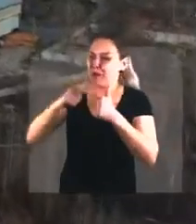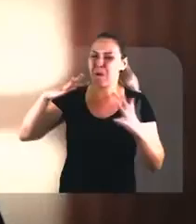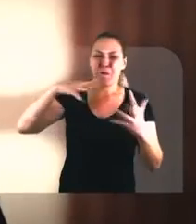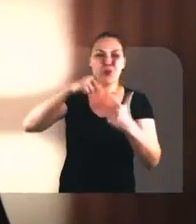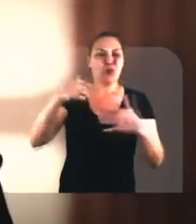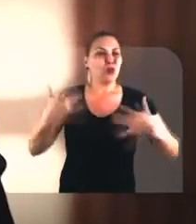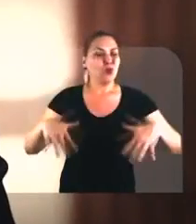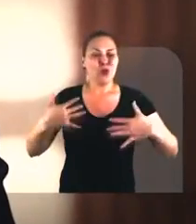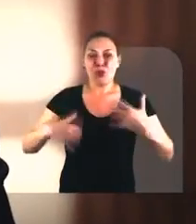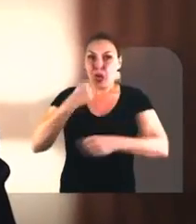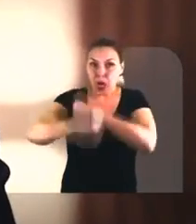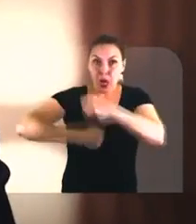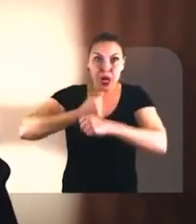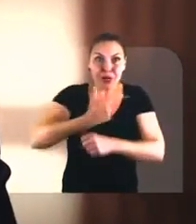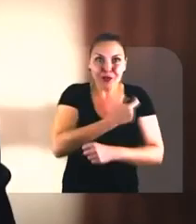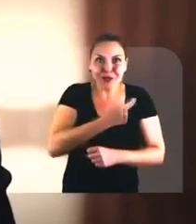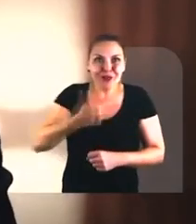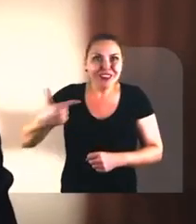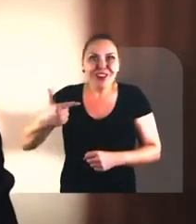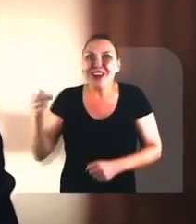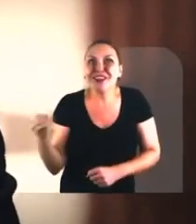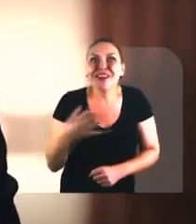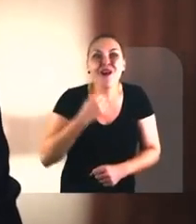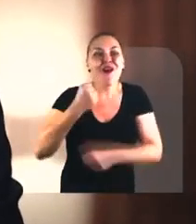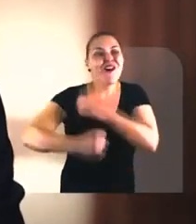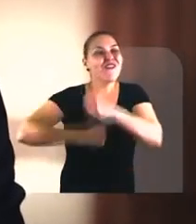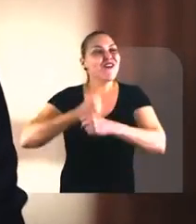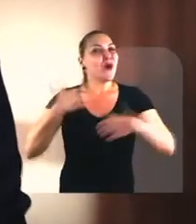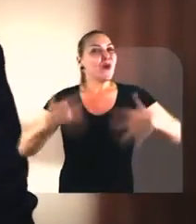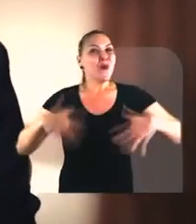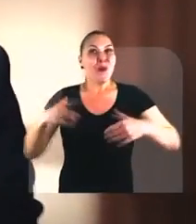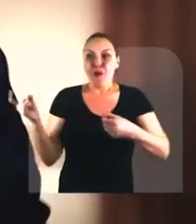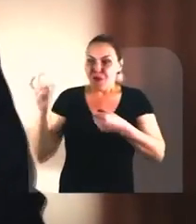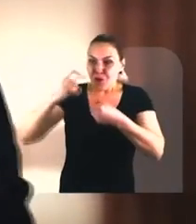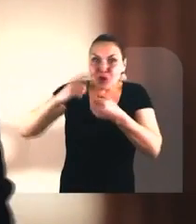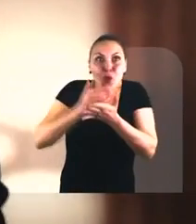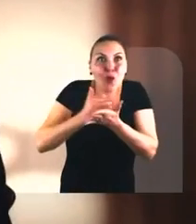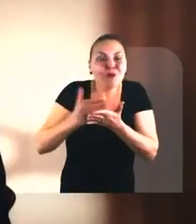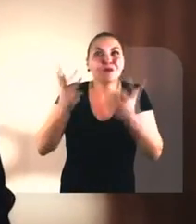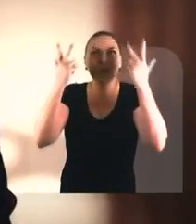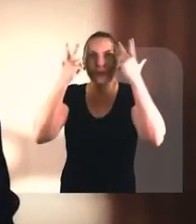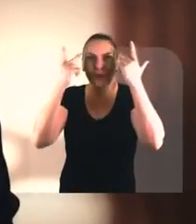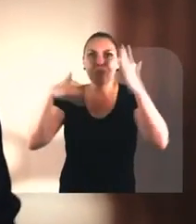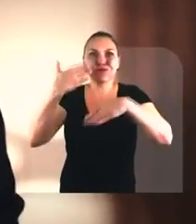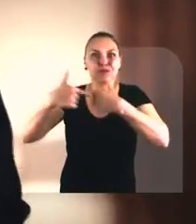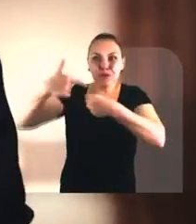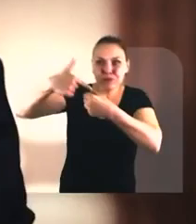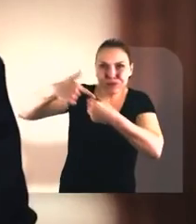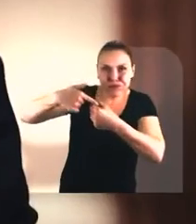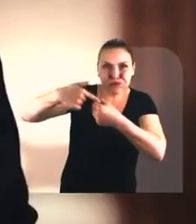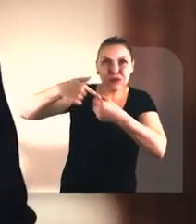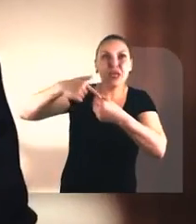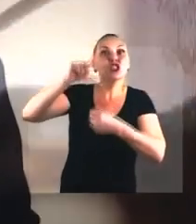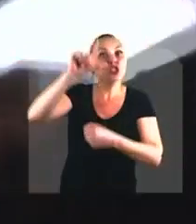o mundo todo 2022 Um novo ano Tudo começou a voltar à normalidade Os preços combustíveis